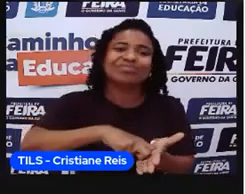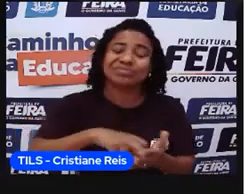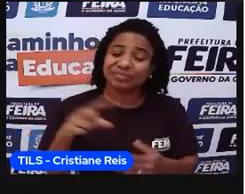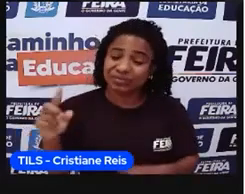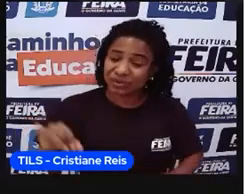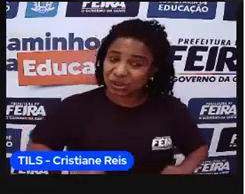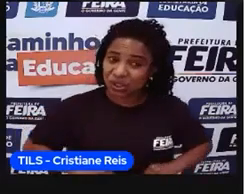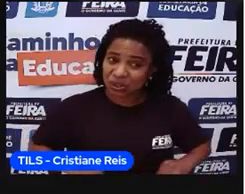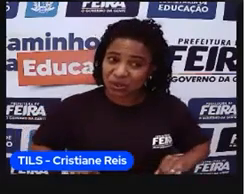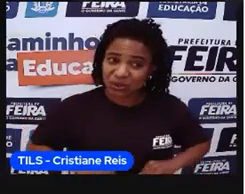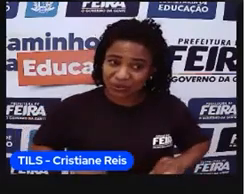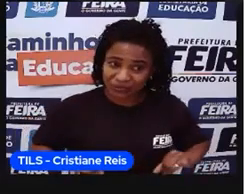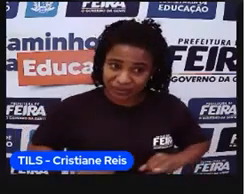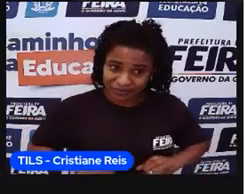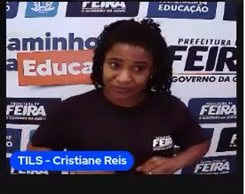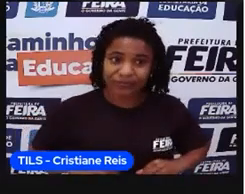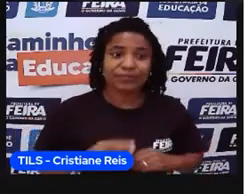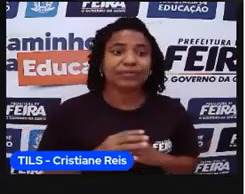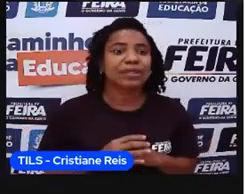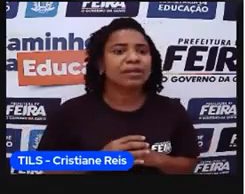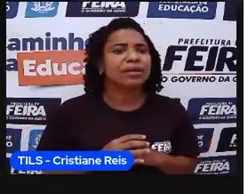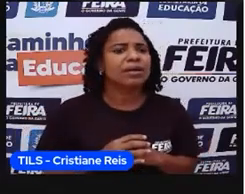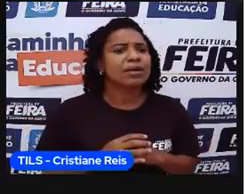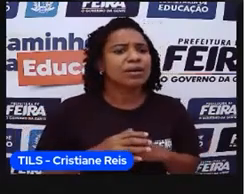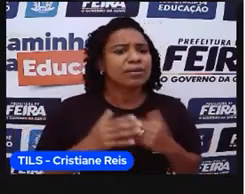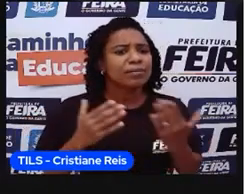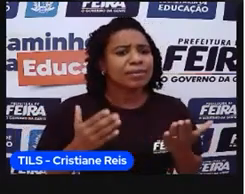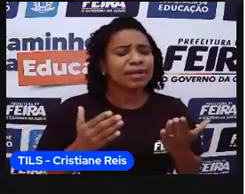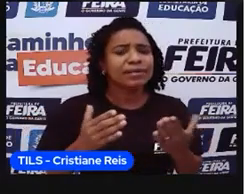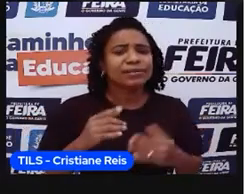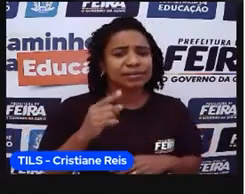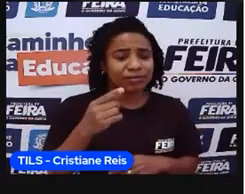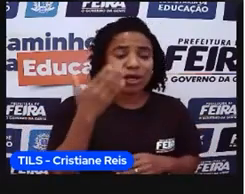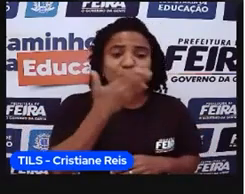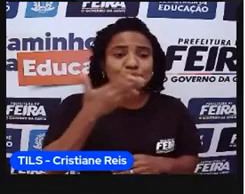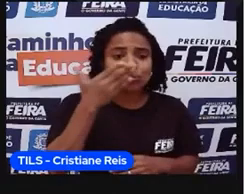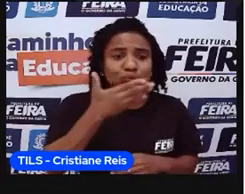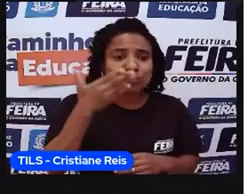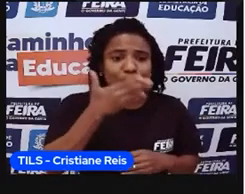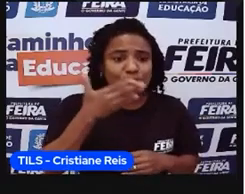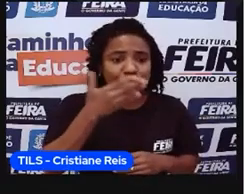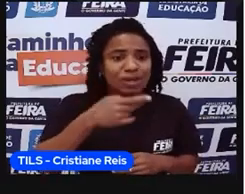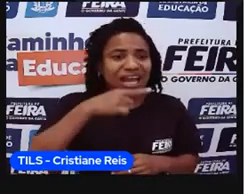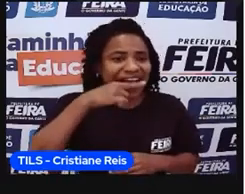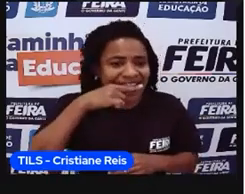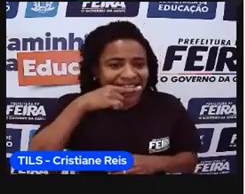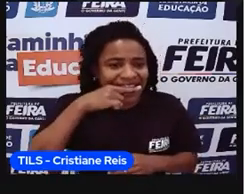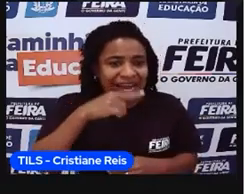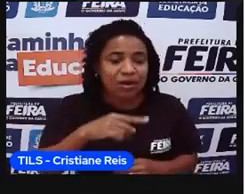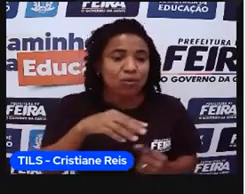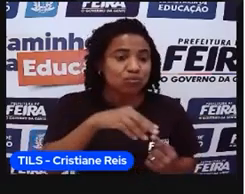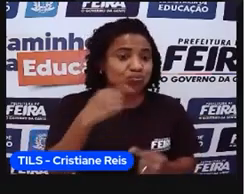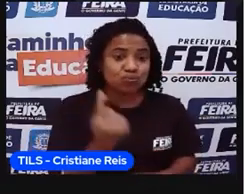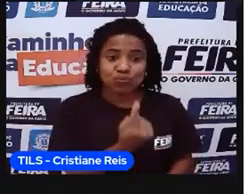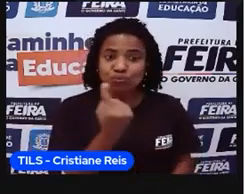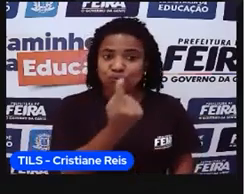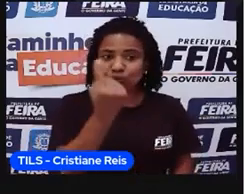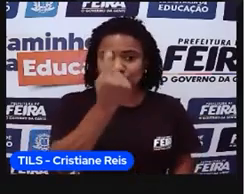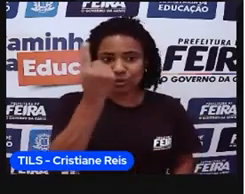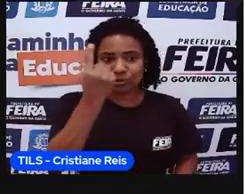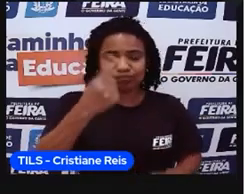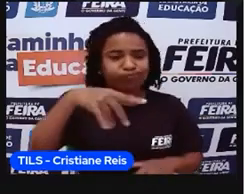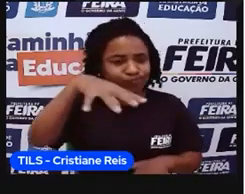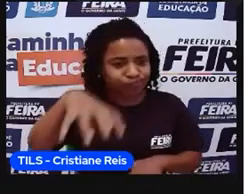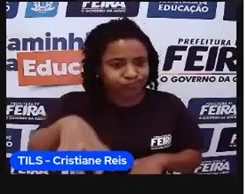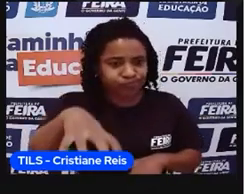E outra coisa também. Aí, como era apenas um único produto, a gente caracterizava como um sistema de plantation, que é